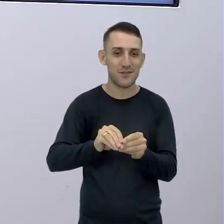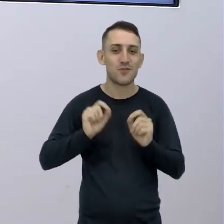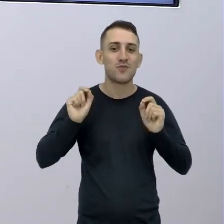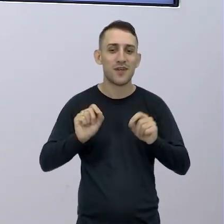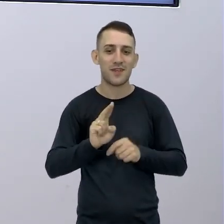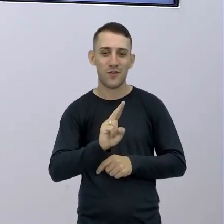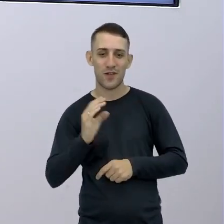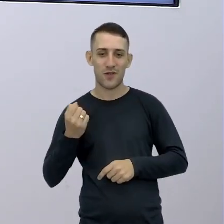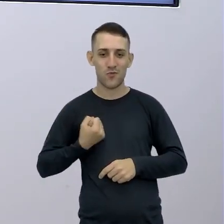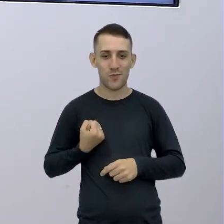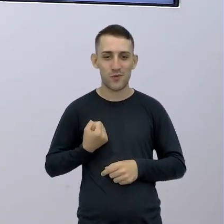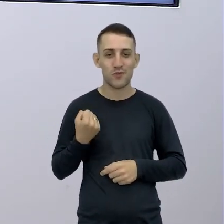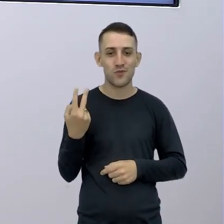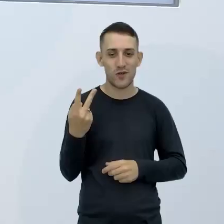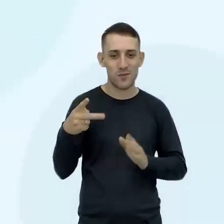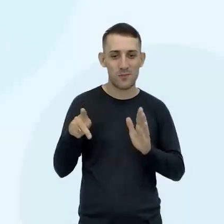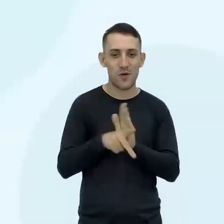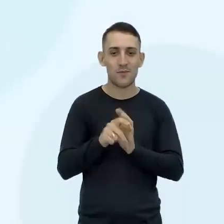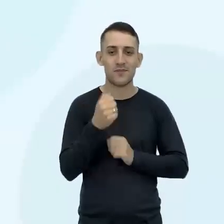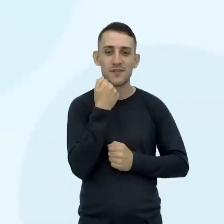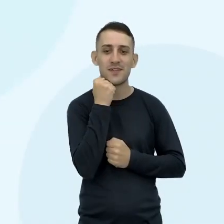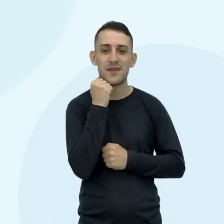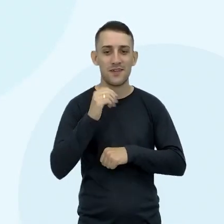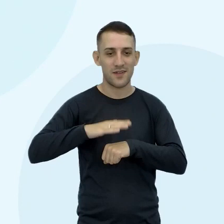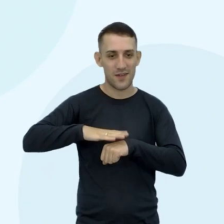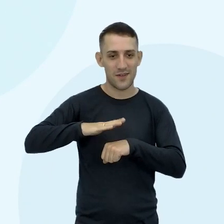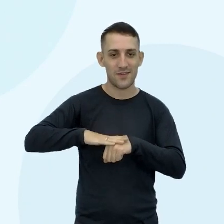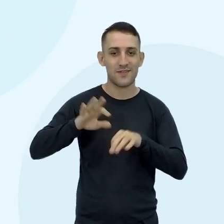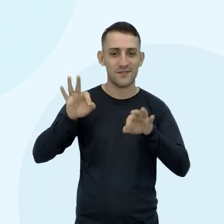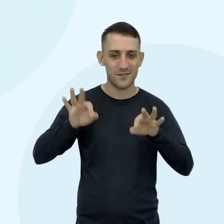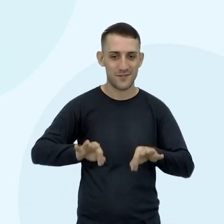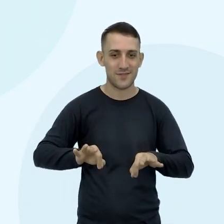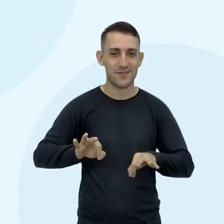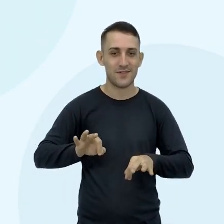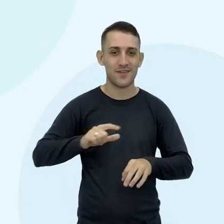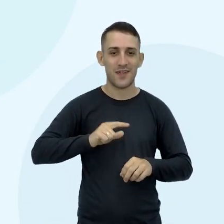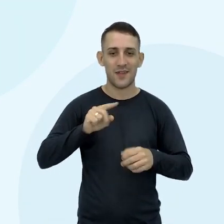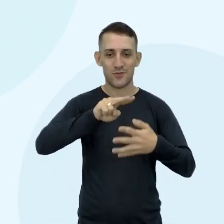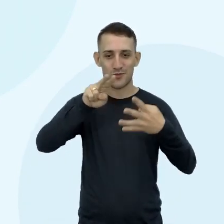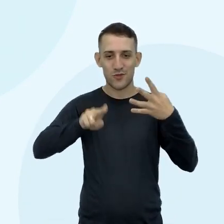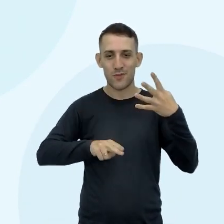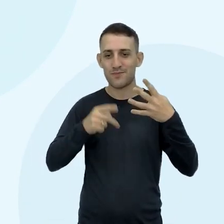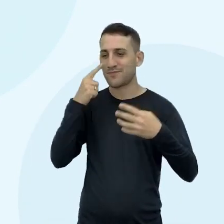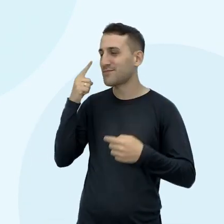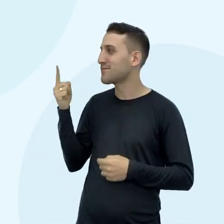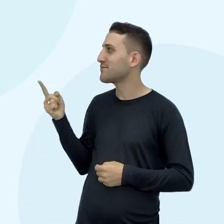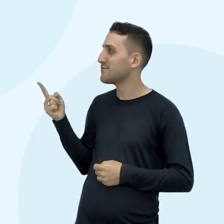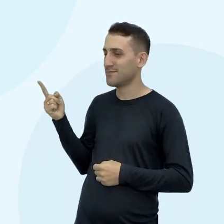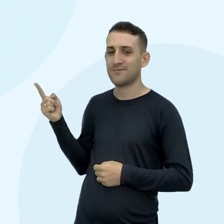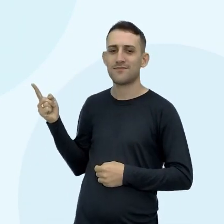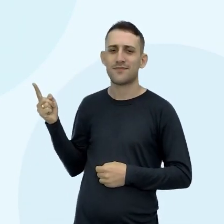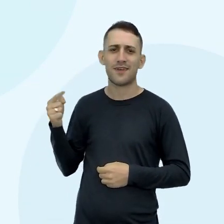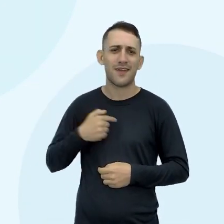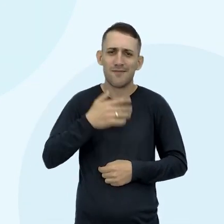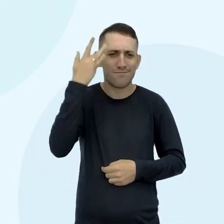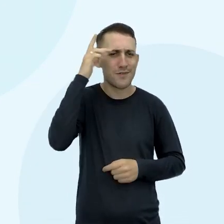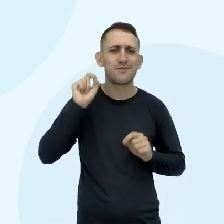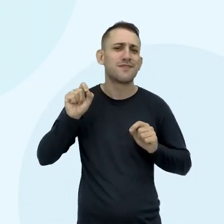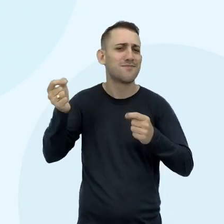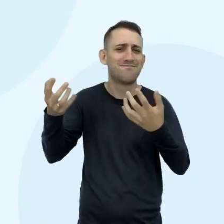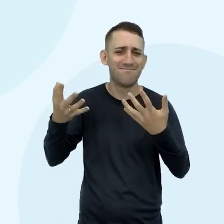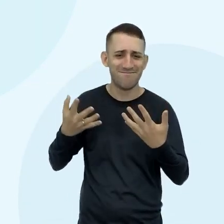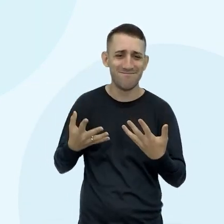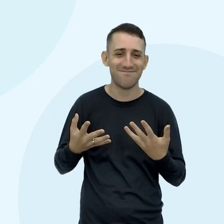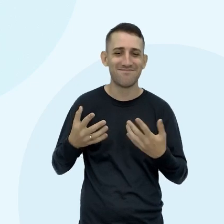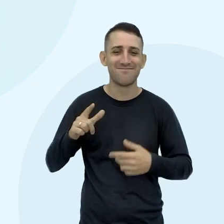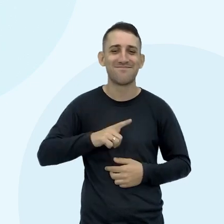unidade 2 Da ciência e ação E aí, tá lá até pra vocês aí O que que é isso? Eu não sei o que você tá falando